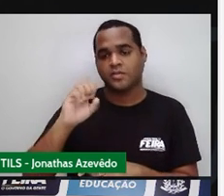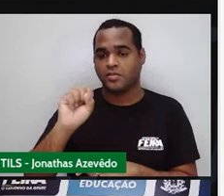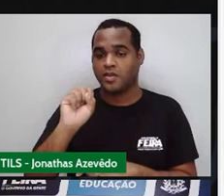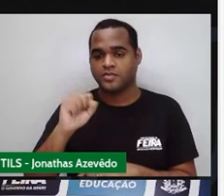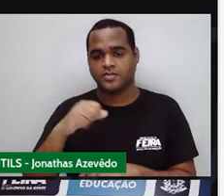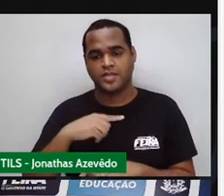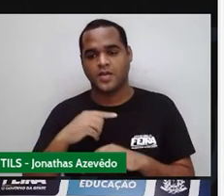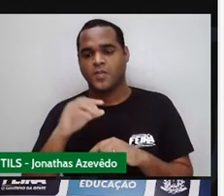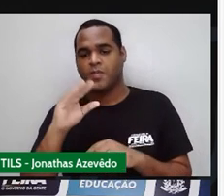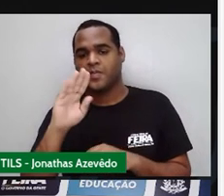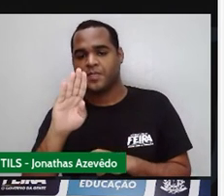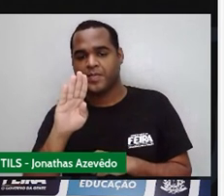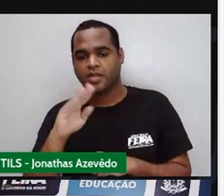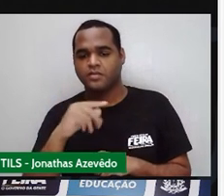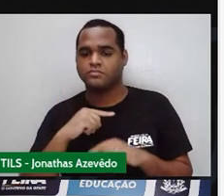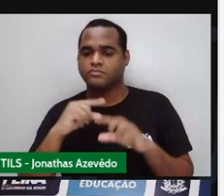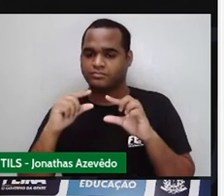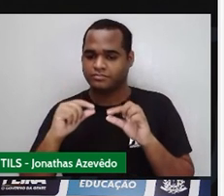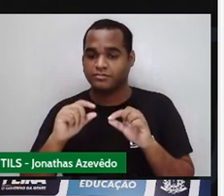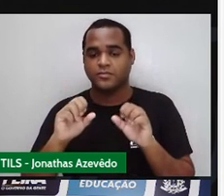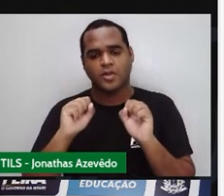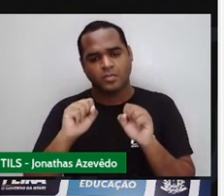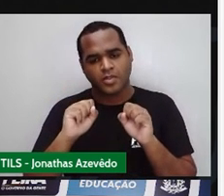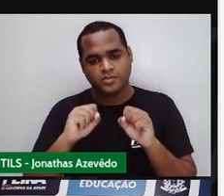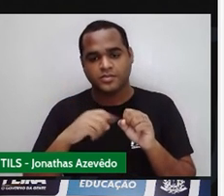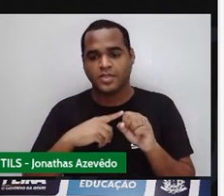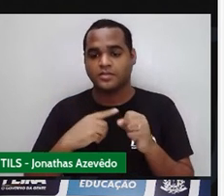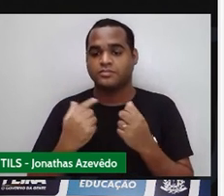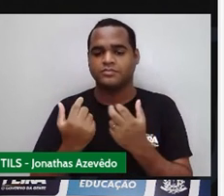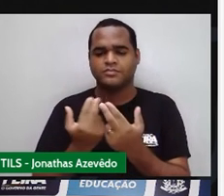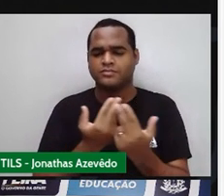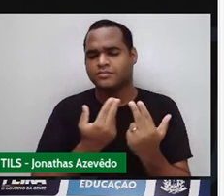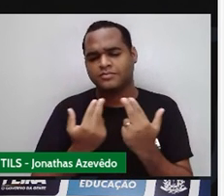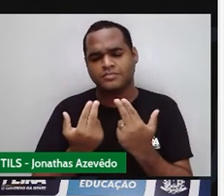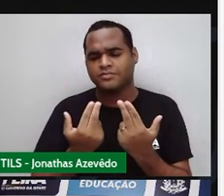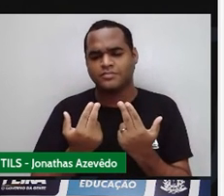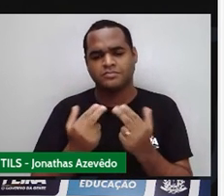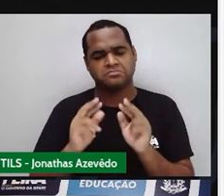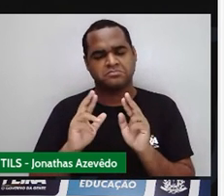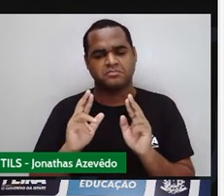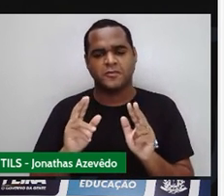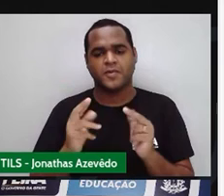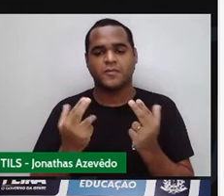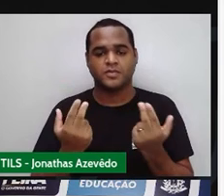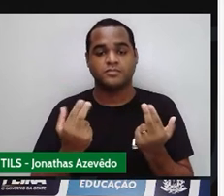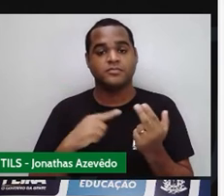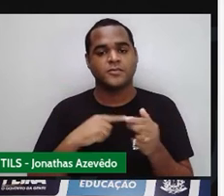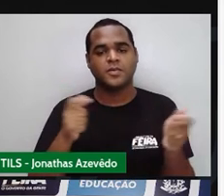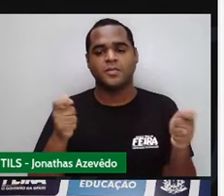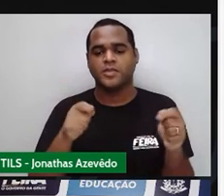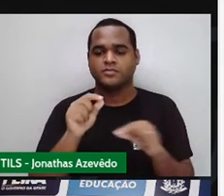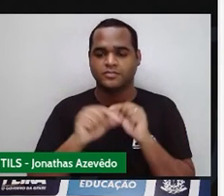sendo multiplicadas pela mesma altura. O que é que a gente pode fazer isso aqui? A gente pode fazer assim, ó.